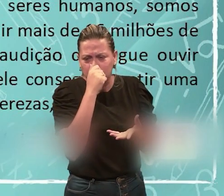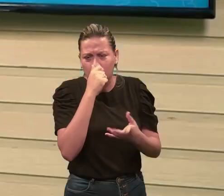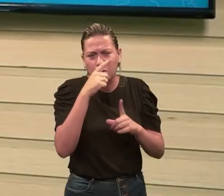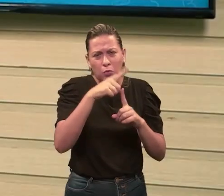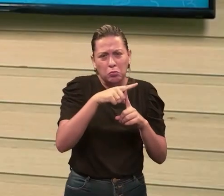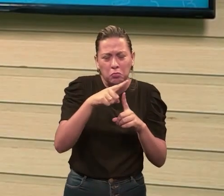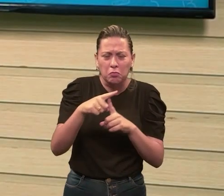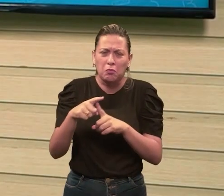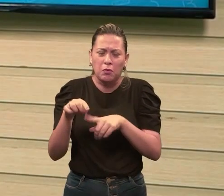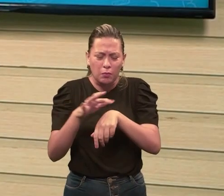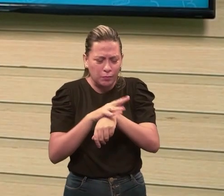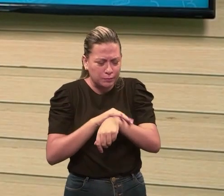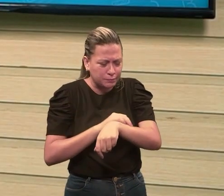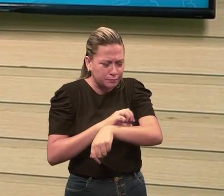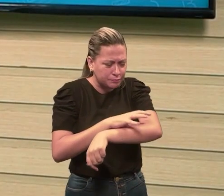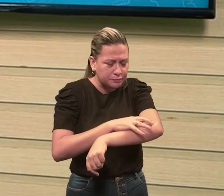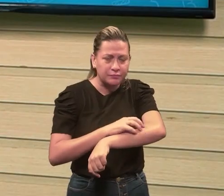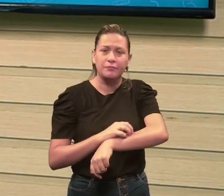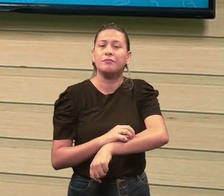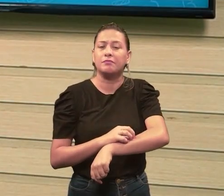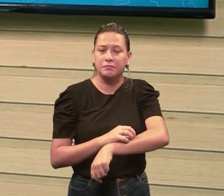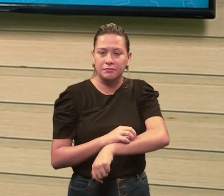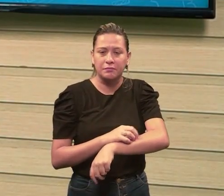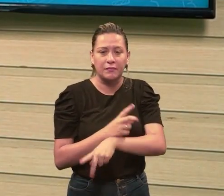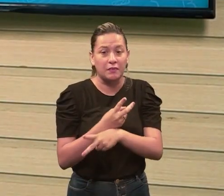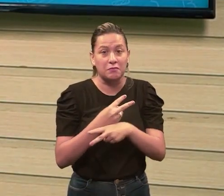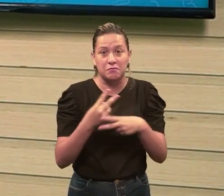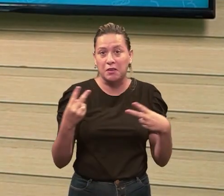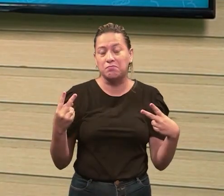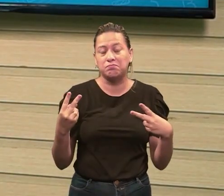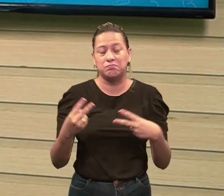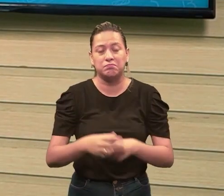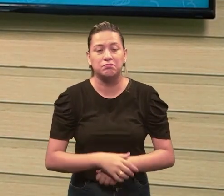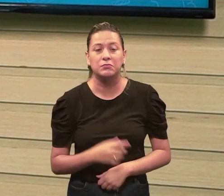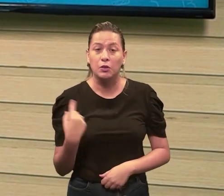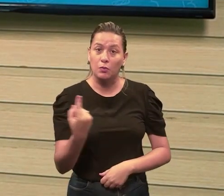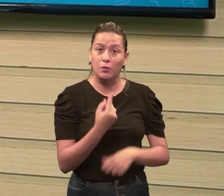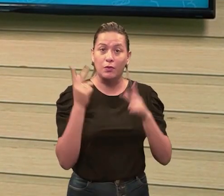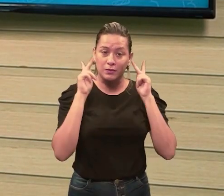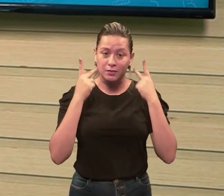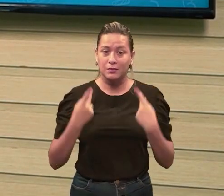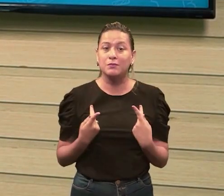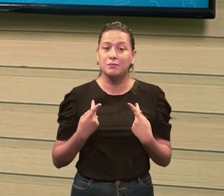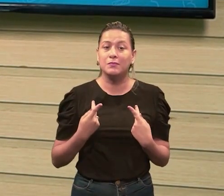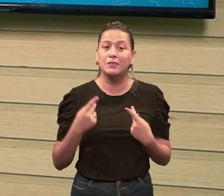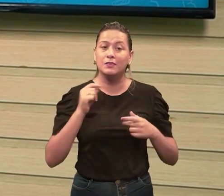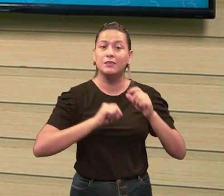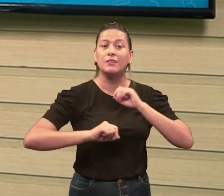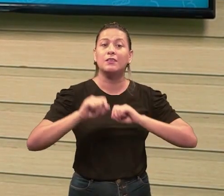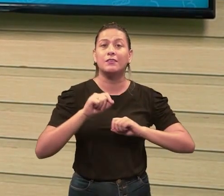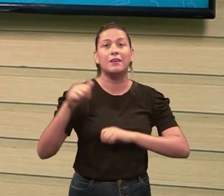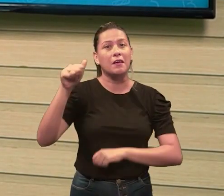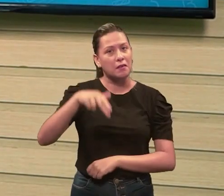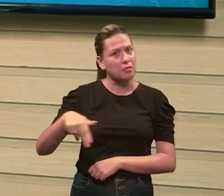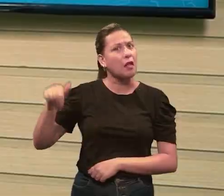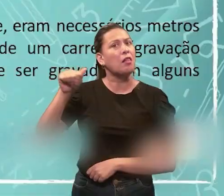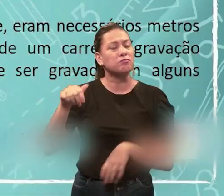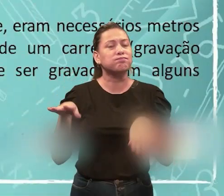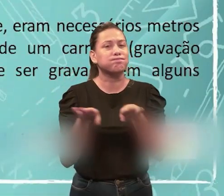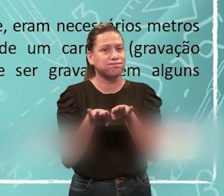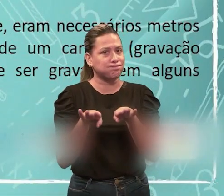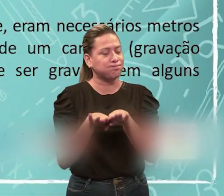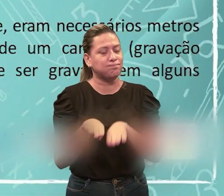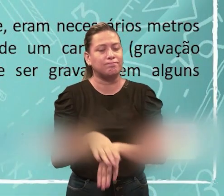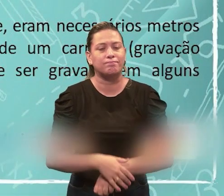e etc. Então, nós, os seres humanos, também, nós somos seres analógicos, né?